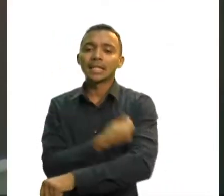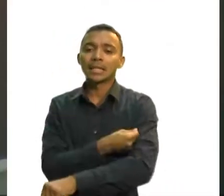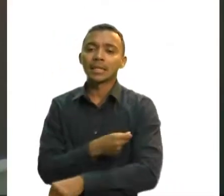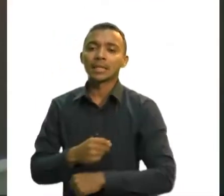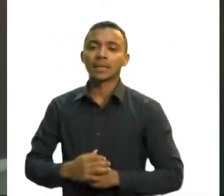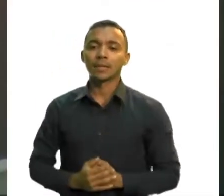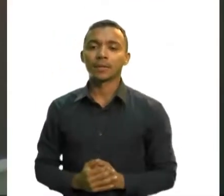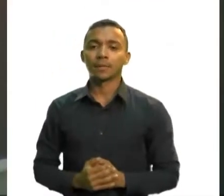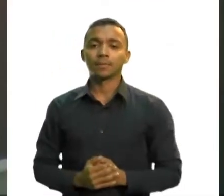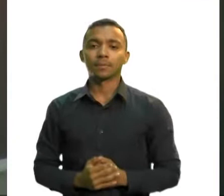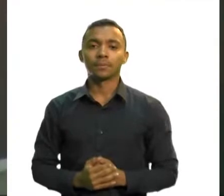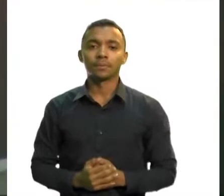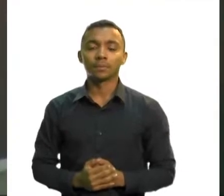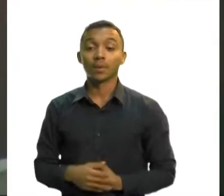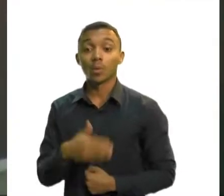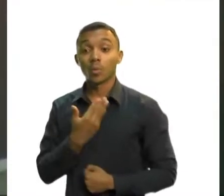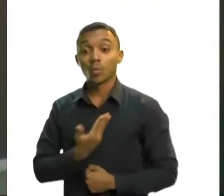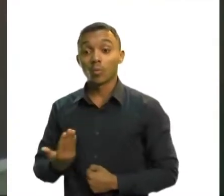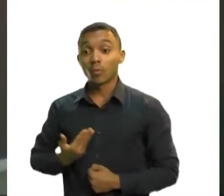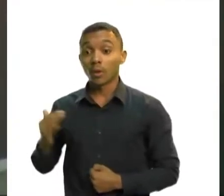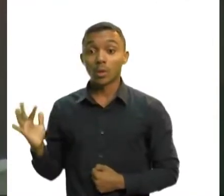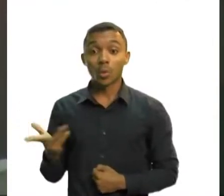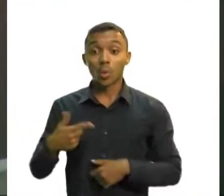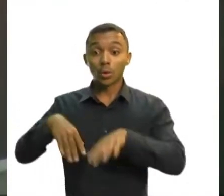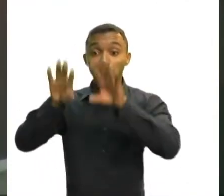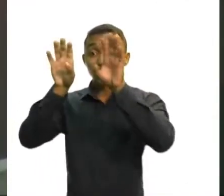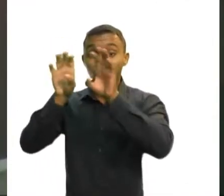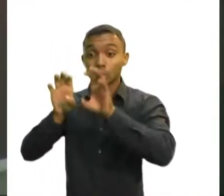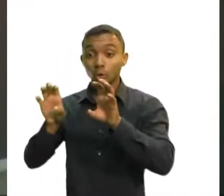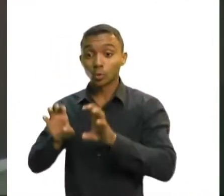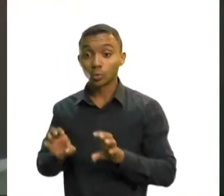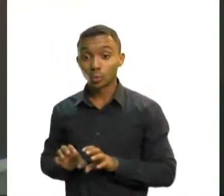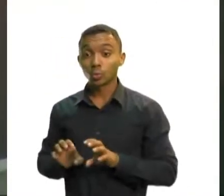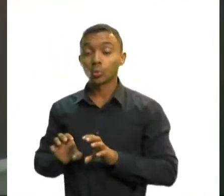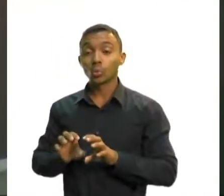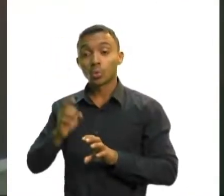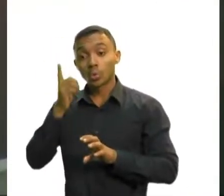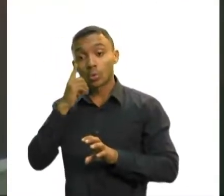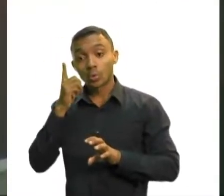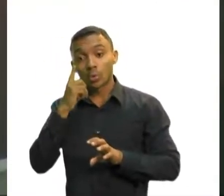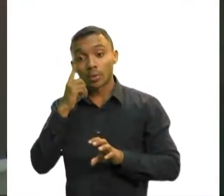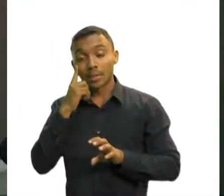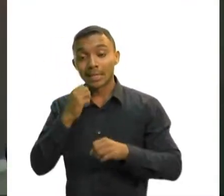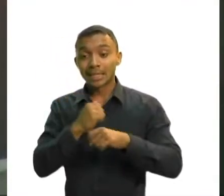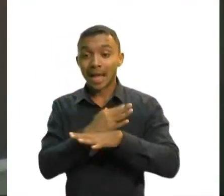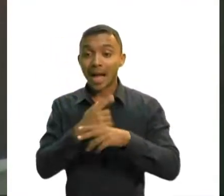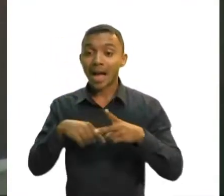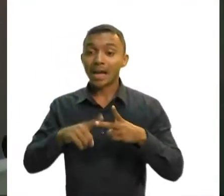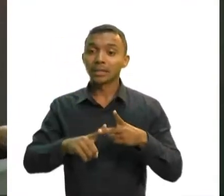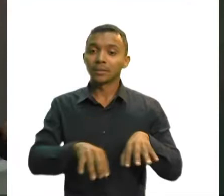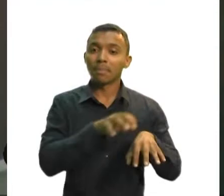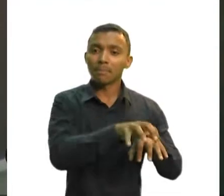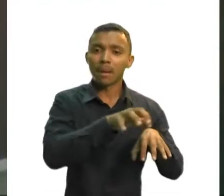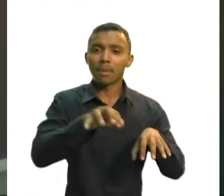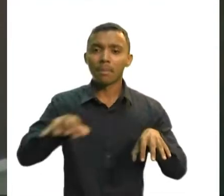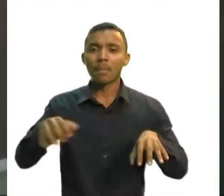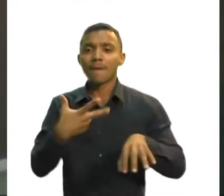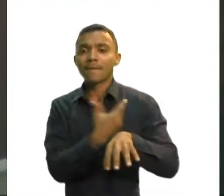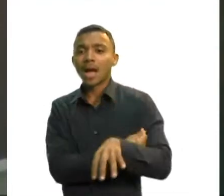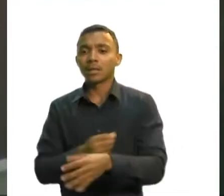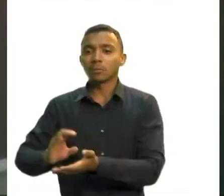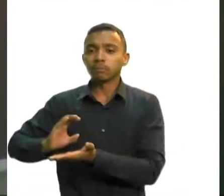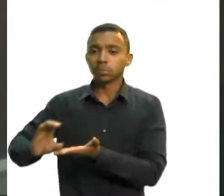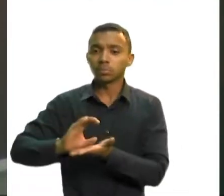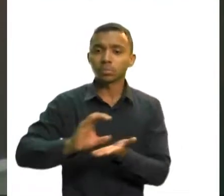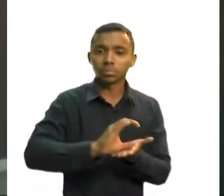estrutura de governo tem sido empregada para repassar a cada município cearense as vacinas recebidas, via Programa Nacional de